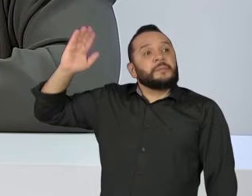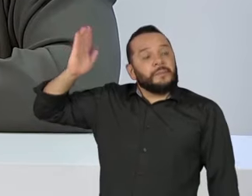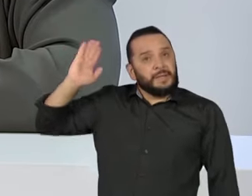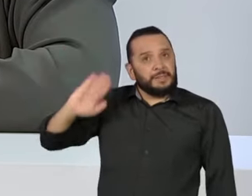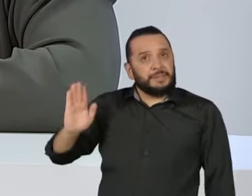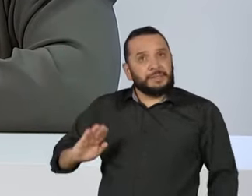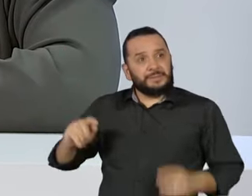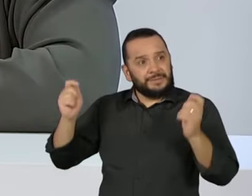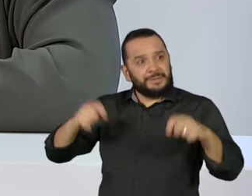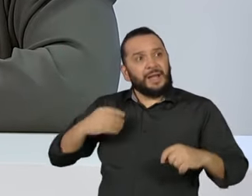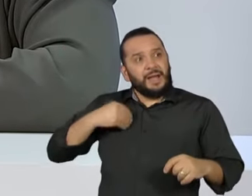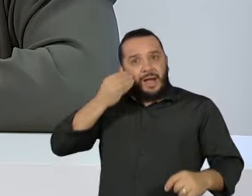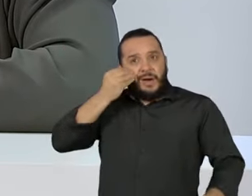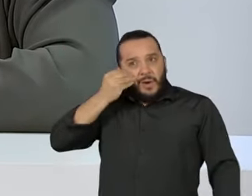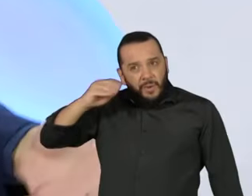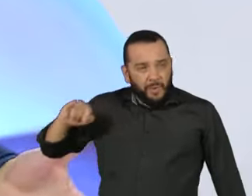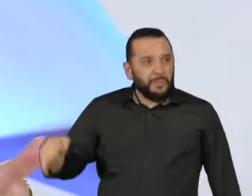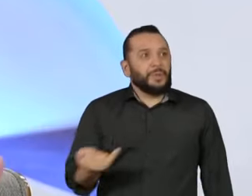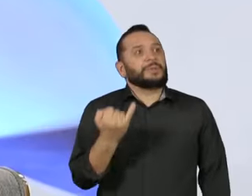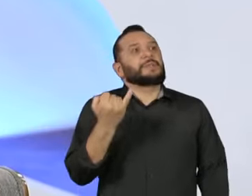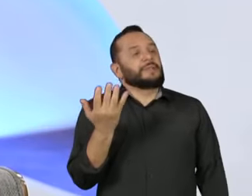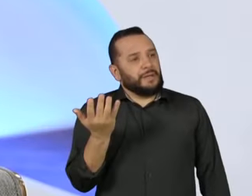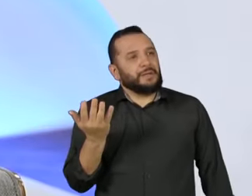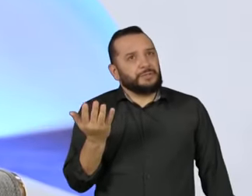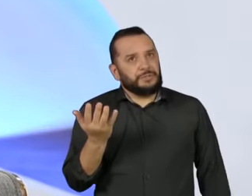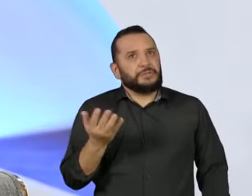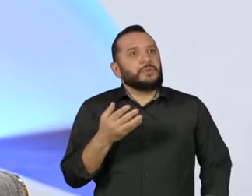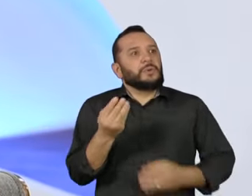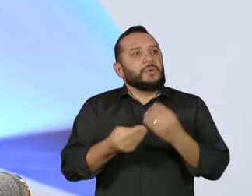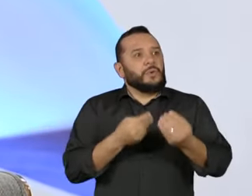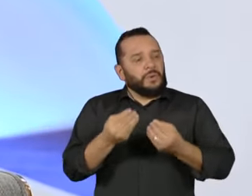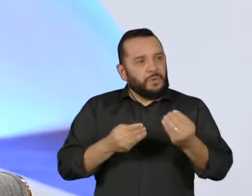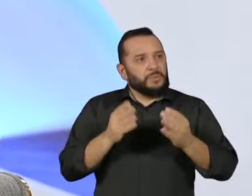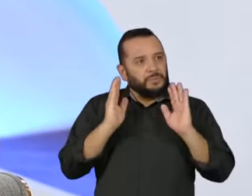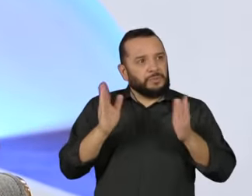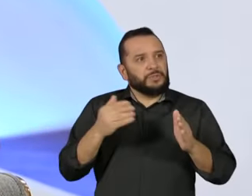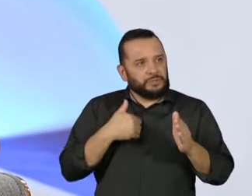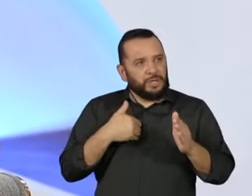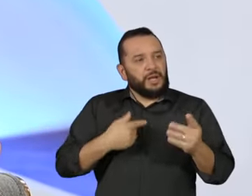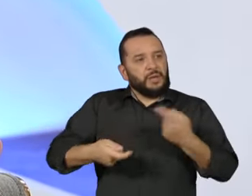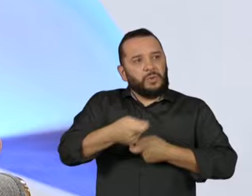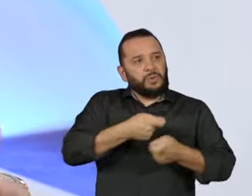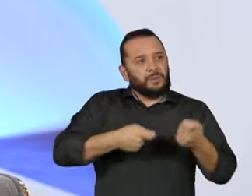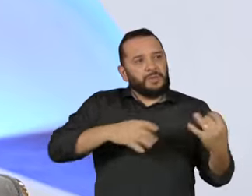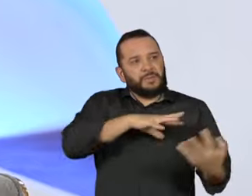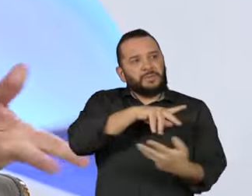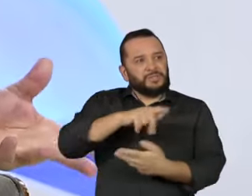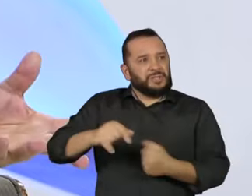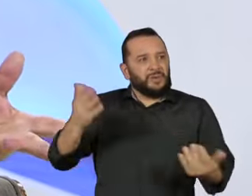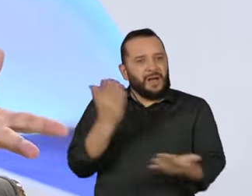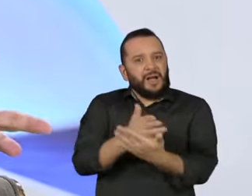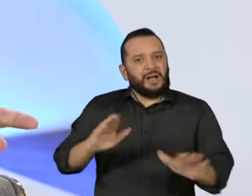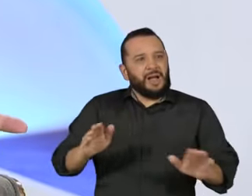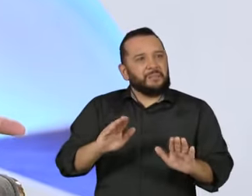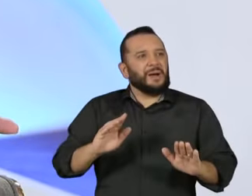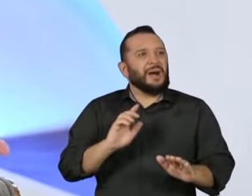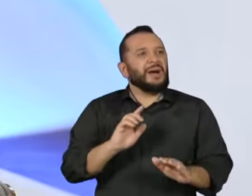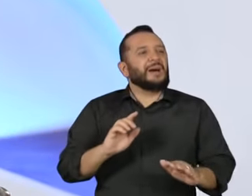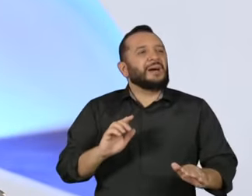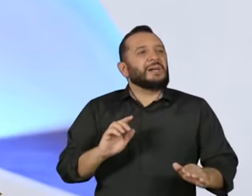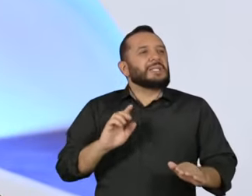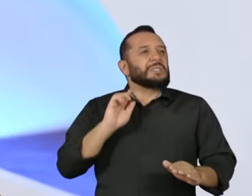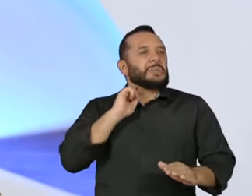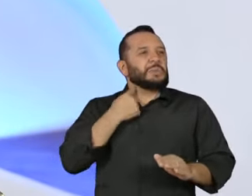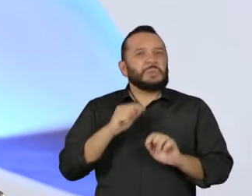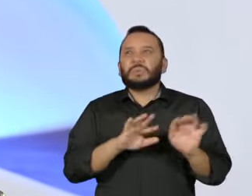oportunidade que está na nossa porta, que é a descarbonização da economia mundial, sabe? E coloque o Brasil com protagonismo na